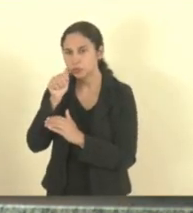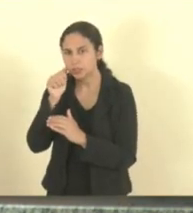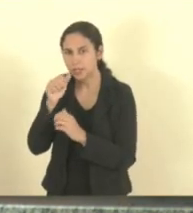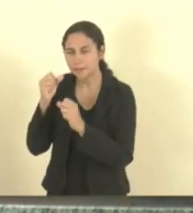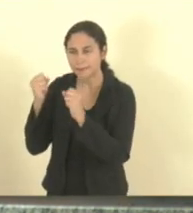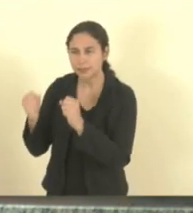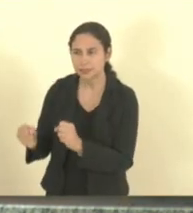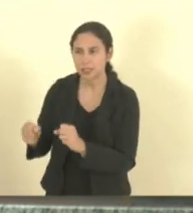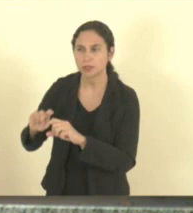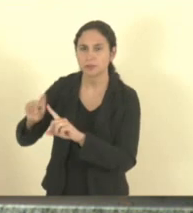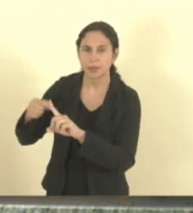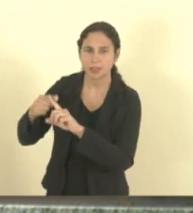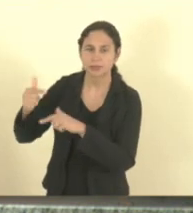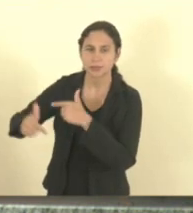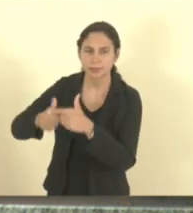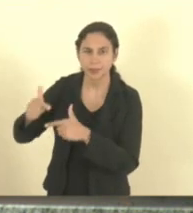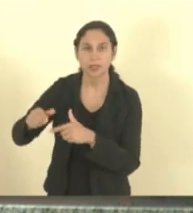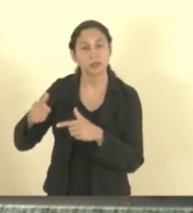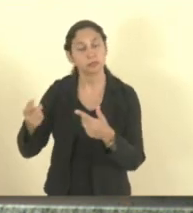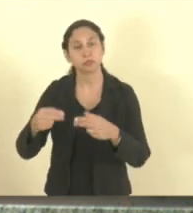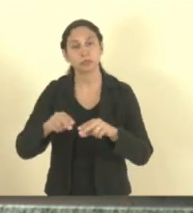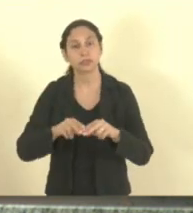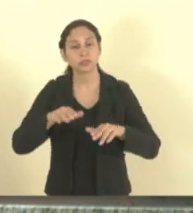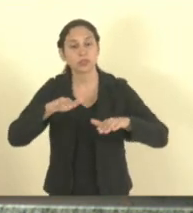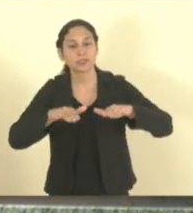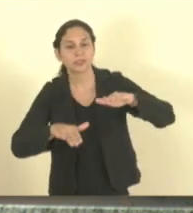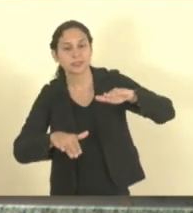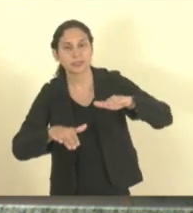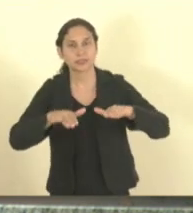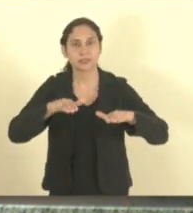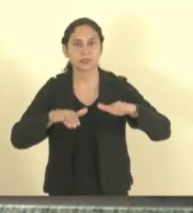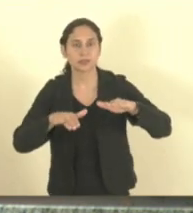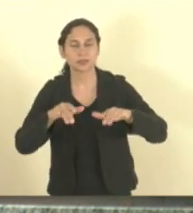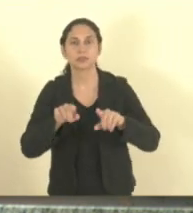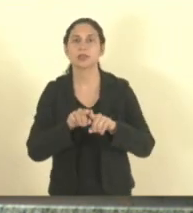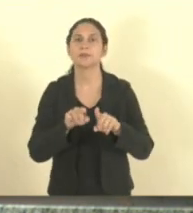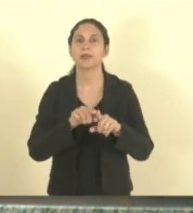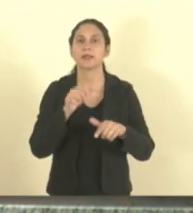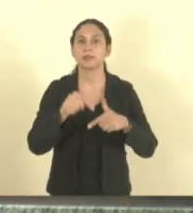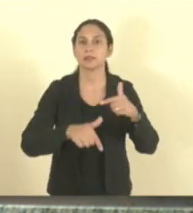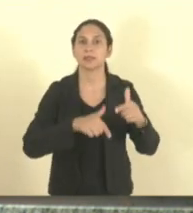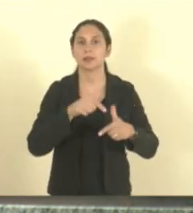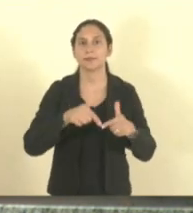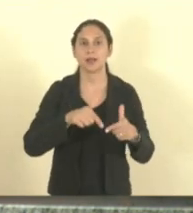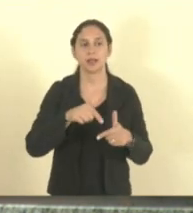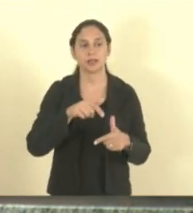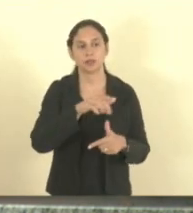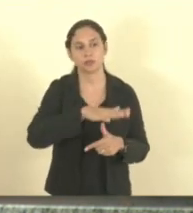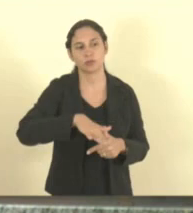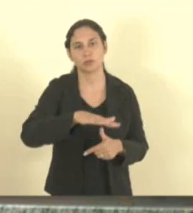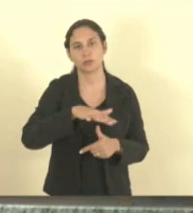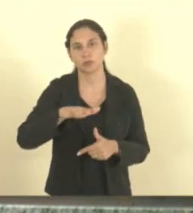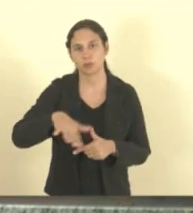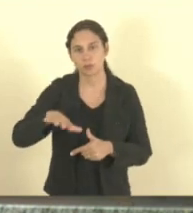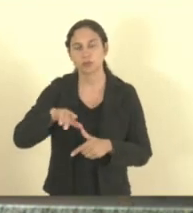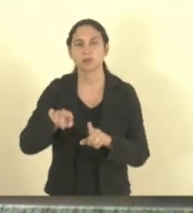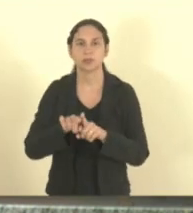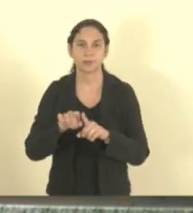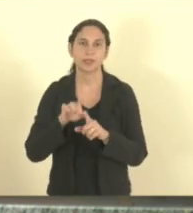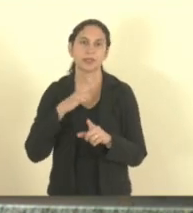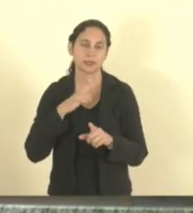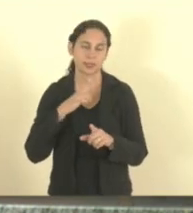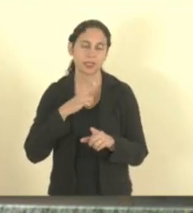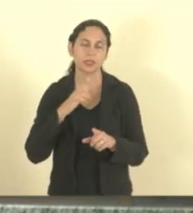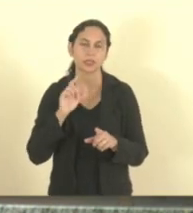cultura e que há desigualdade também quanto aos postos de comando no fazer e na gestão cultural.